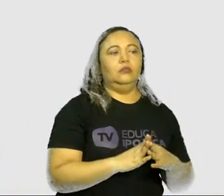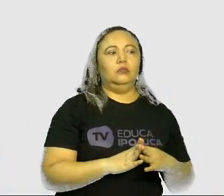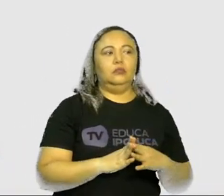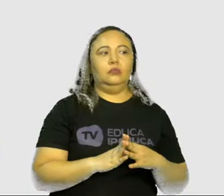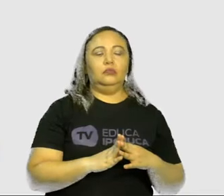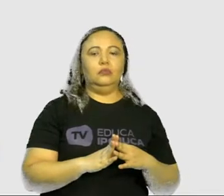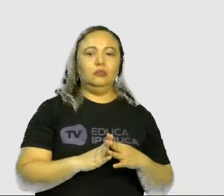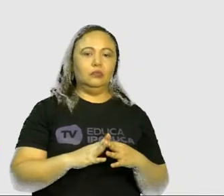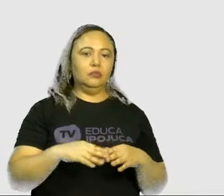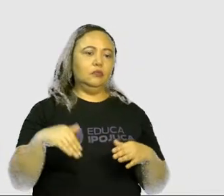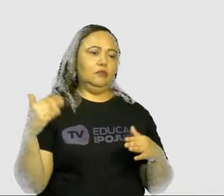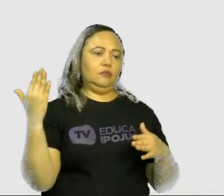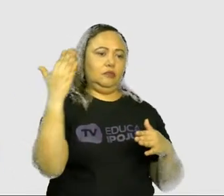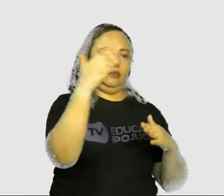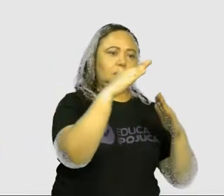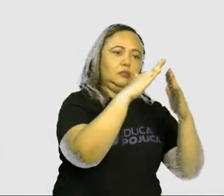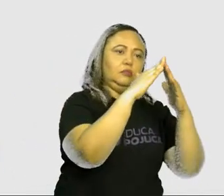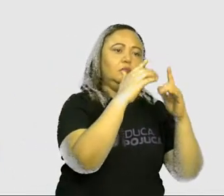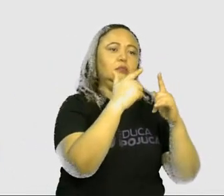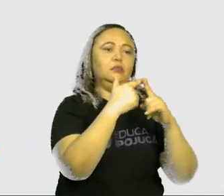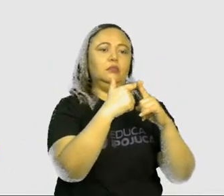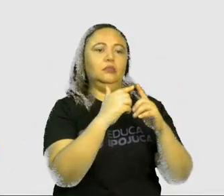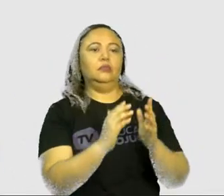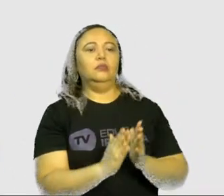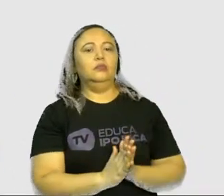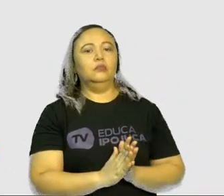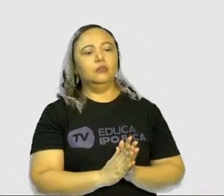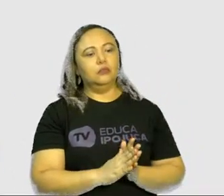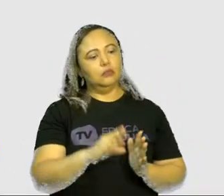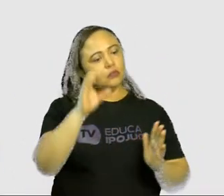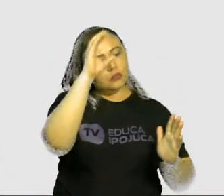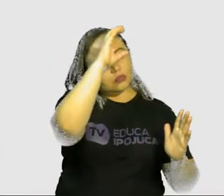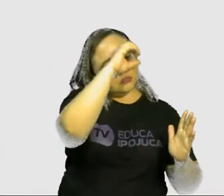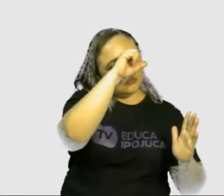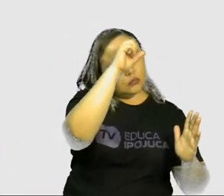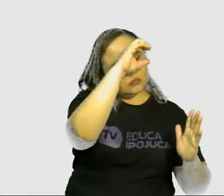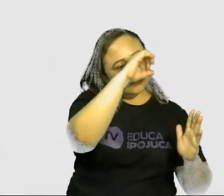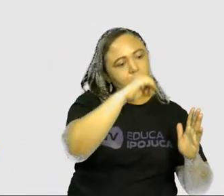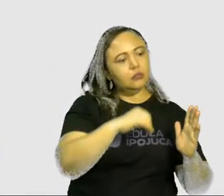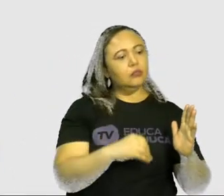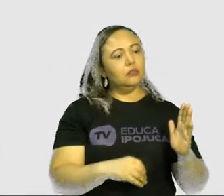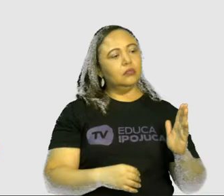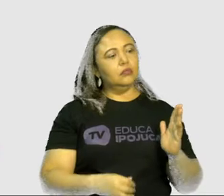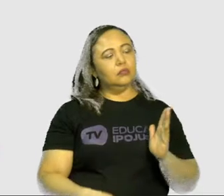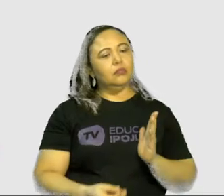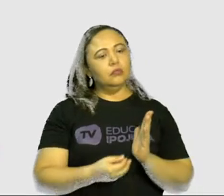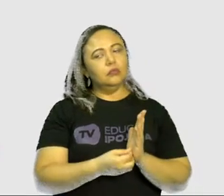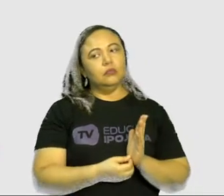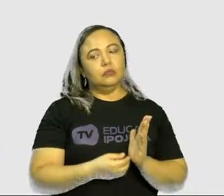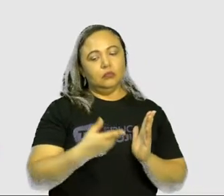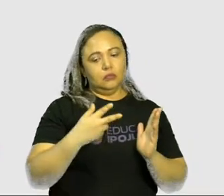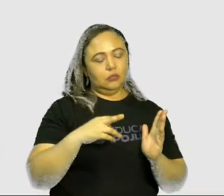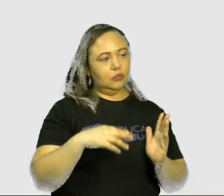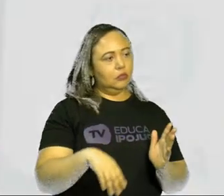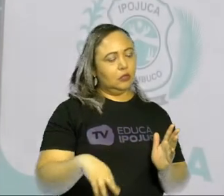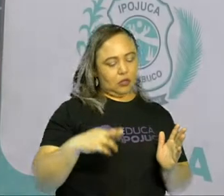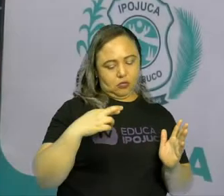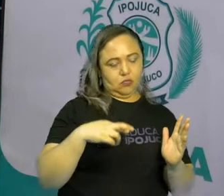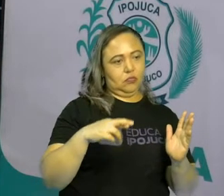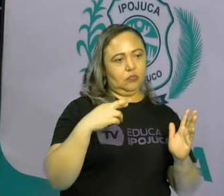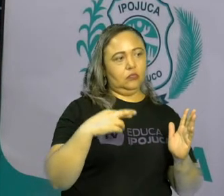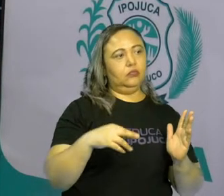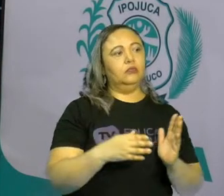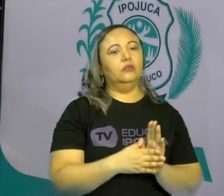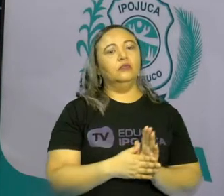Vamos à igreja para termos o princípio religioso. Então, quando vamos a uma